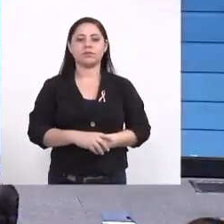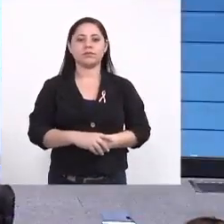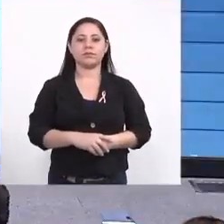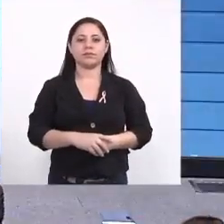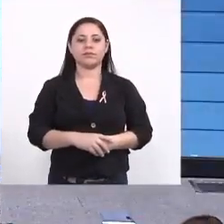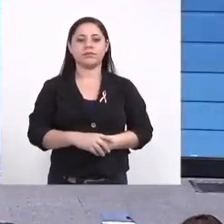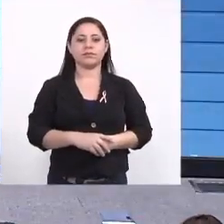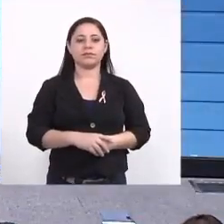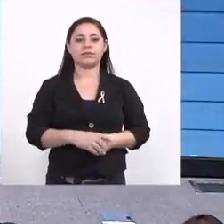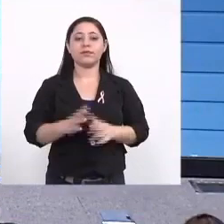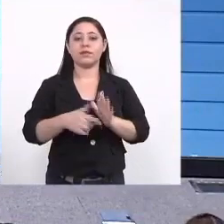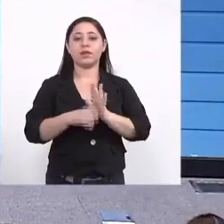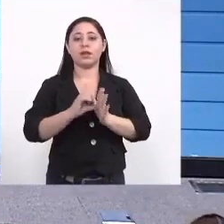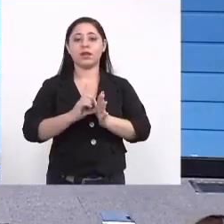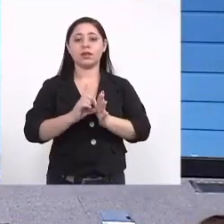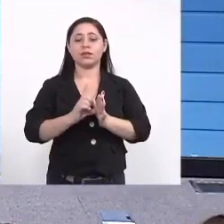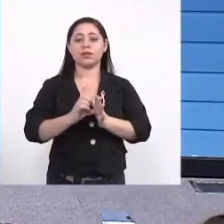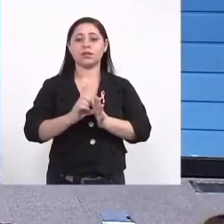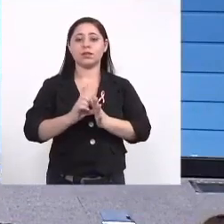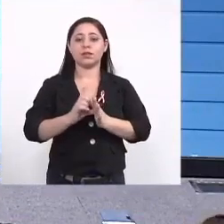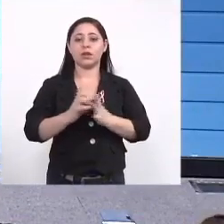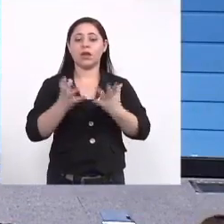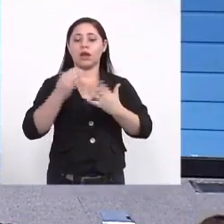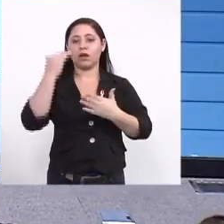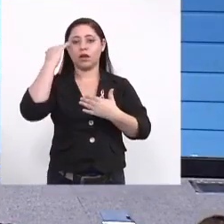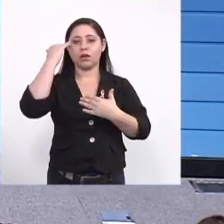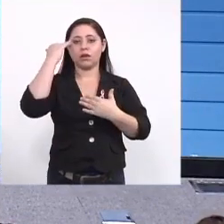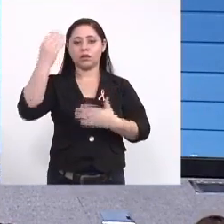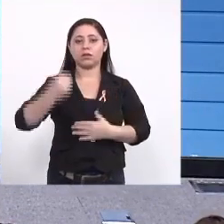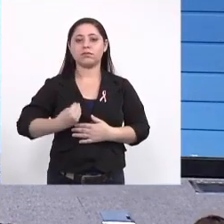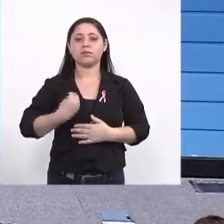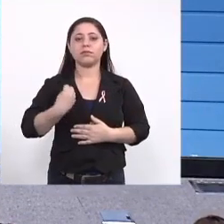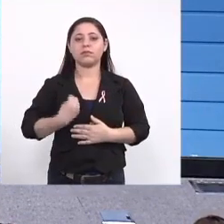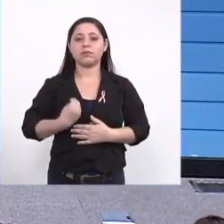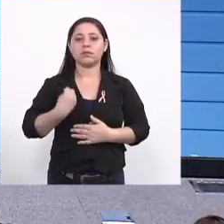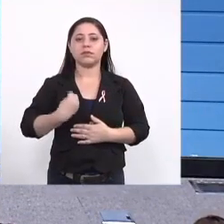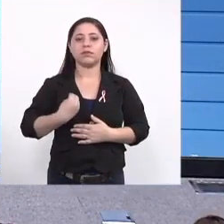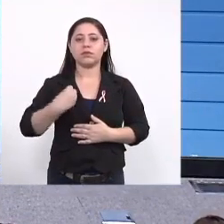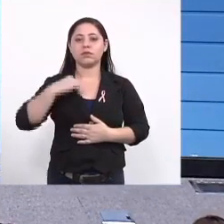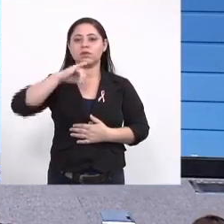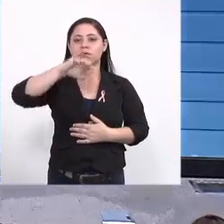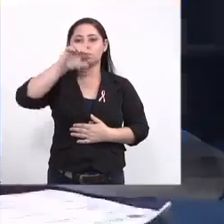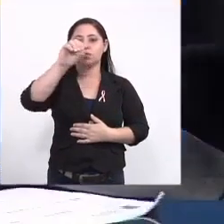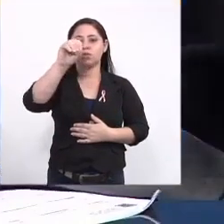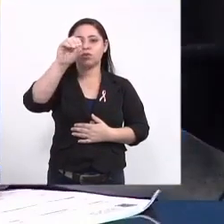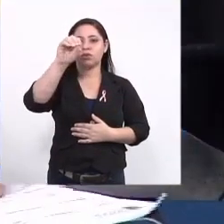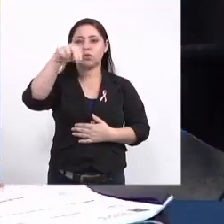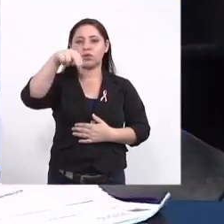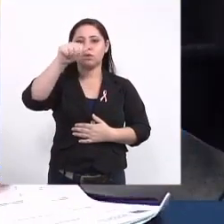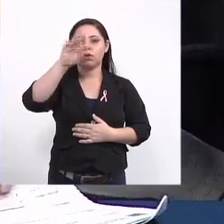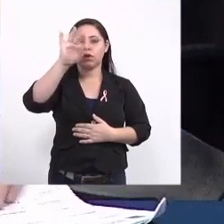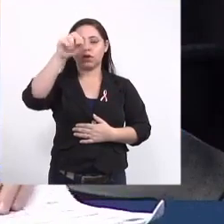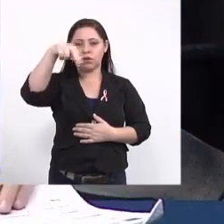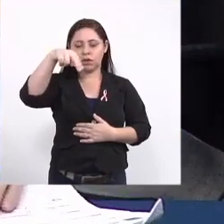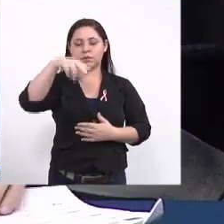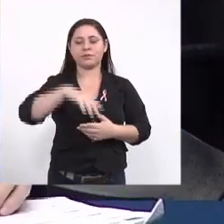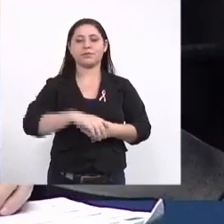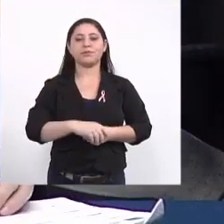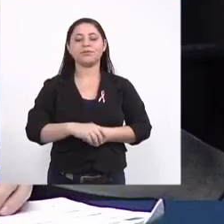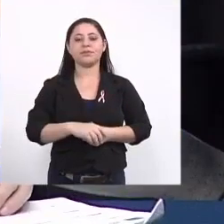Antes porém quero aqui agradecer a presença do Jonathan William da Silva